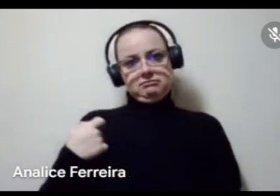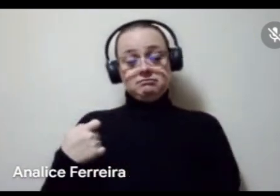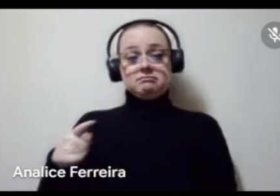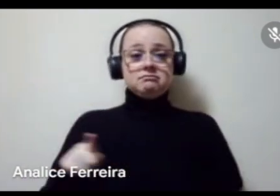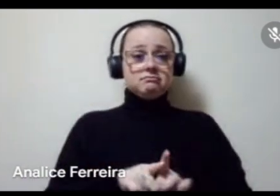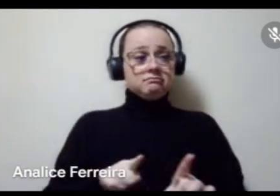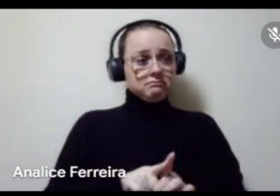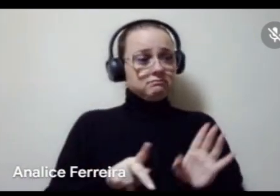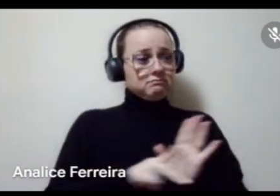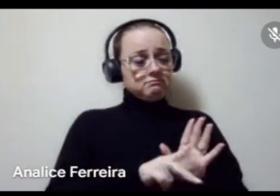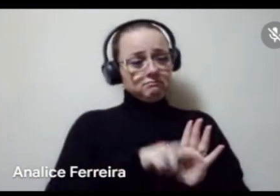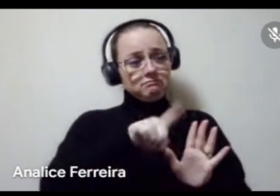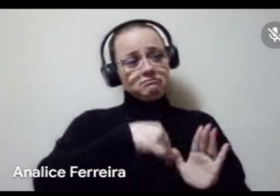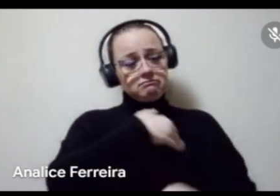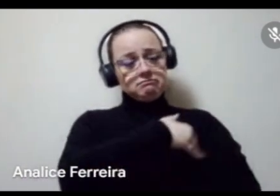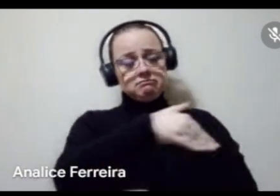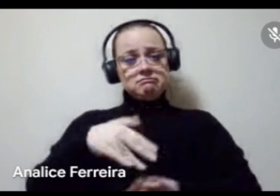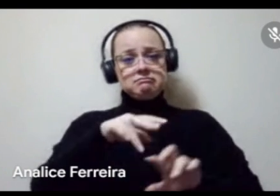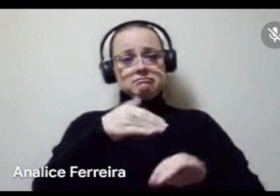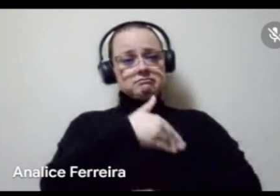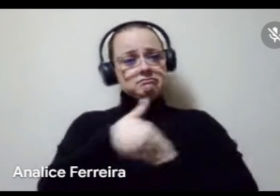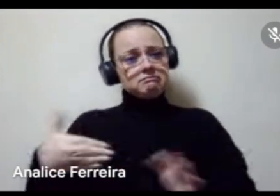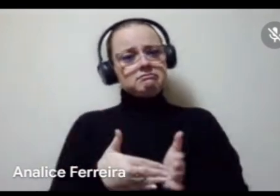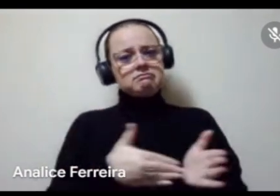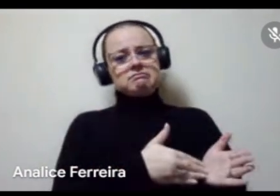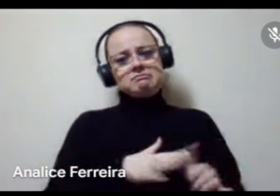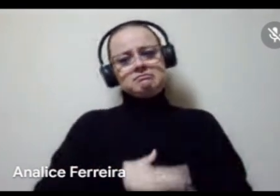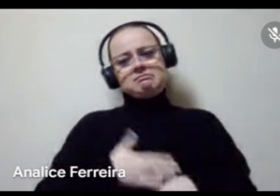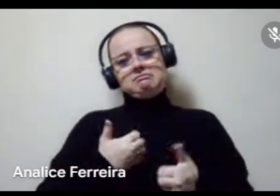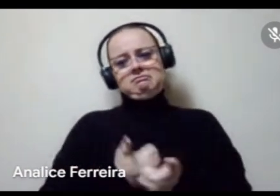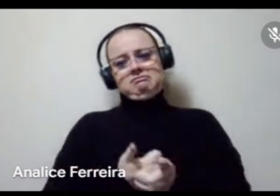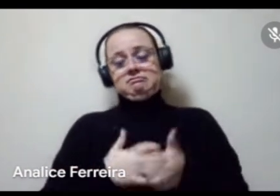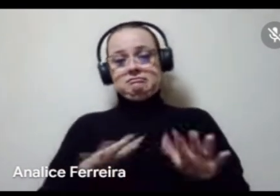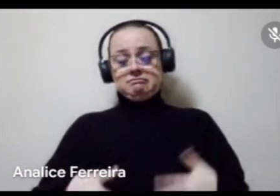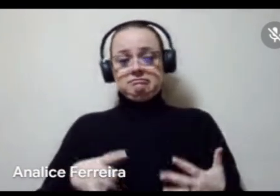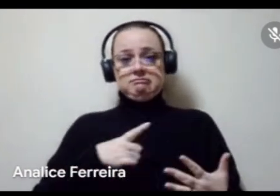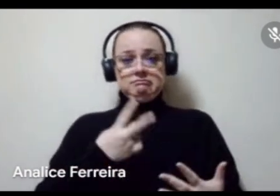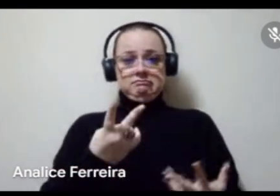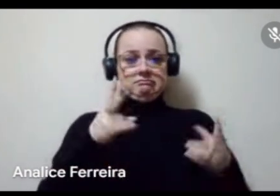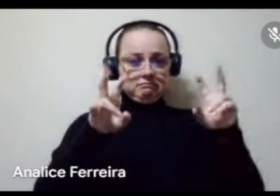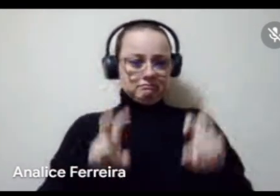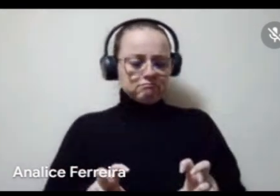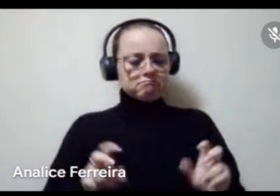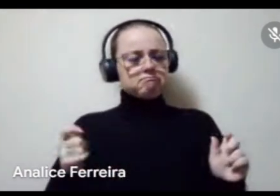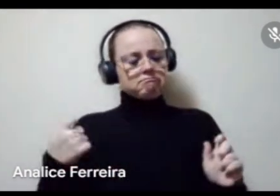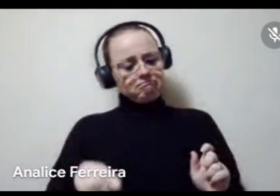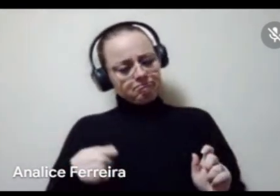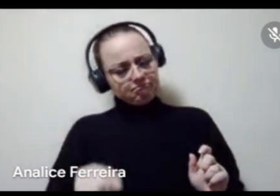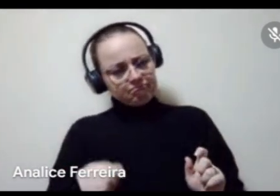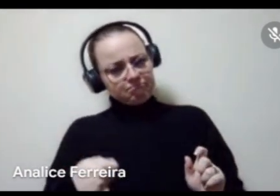para as nossas fronteiras, mesmo que sejam as mais próximas, né. Então, são dois aspectos que devem, obviamente, ser